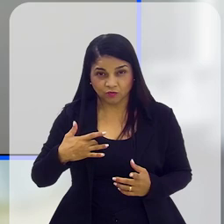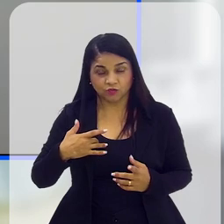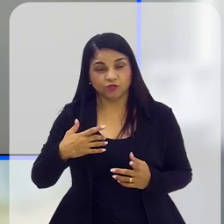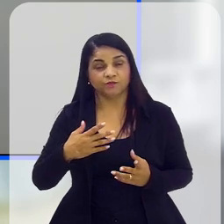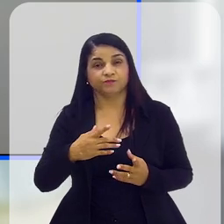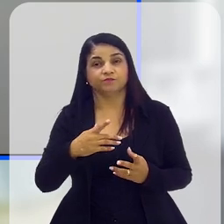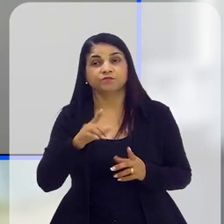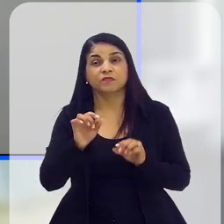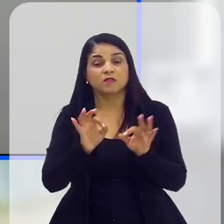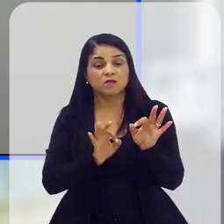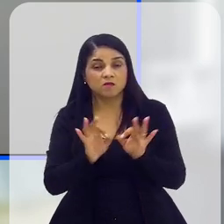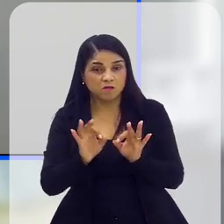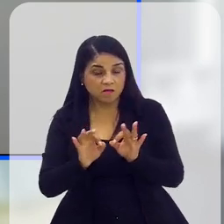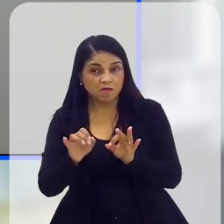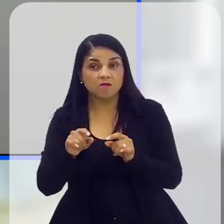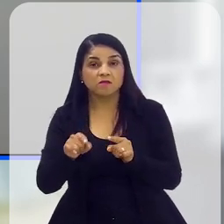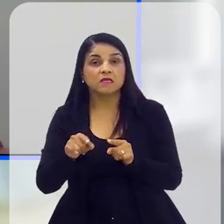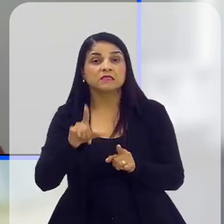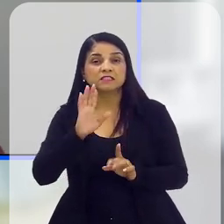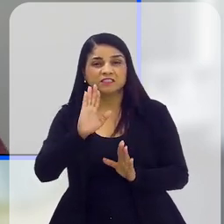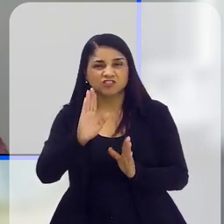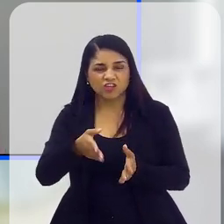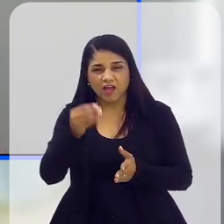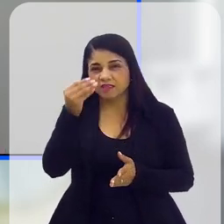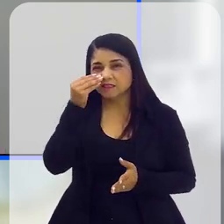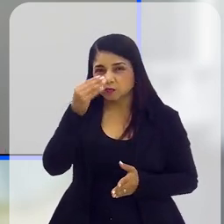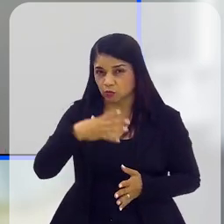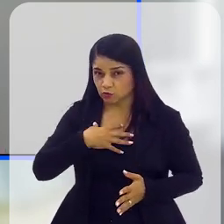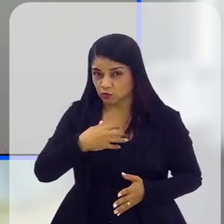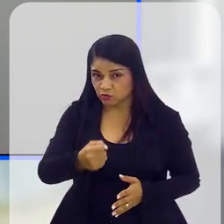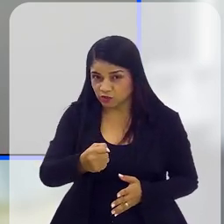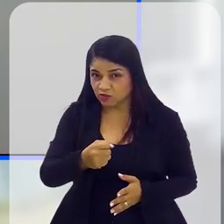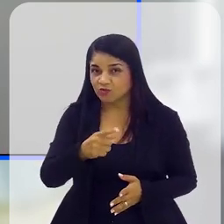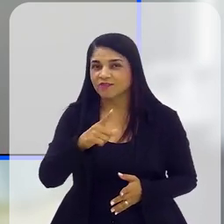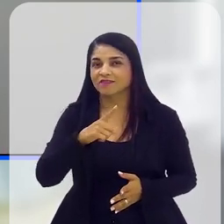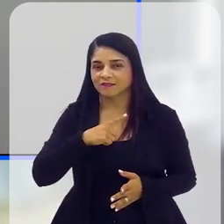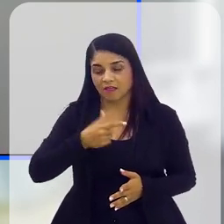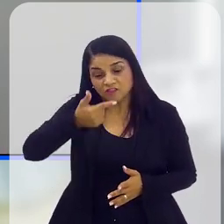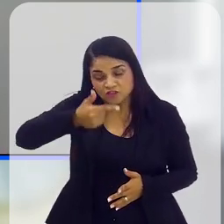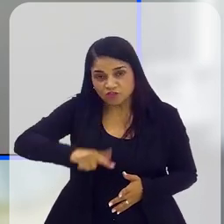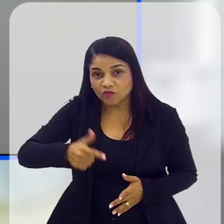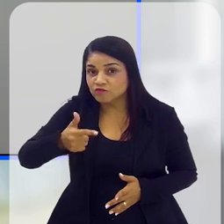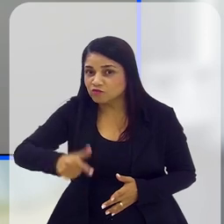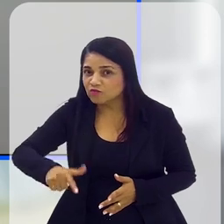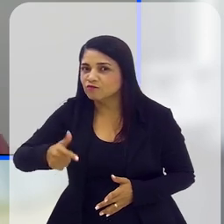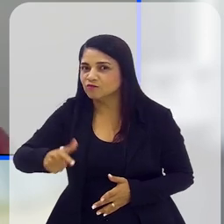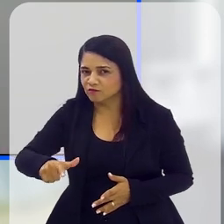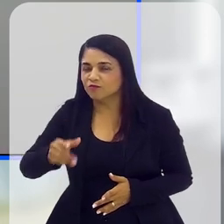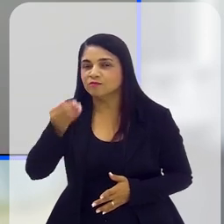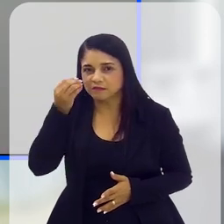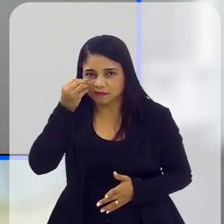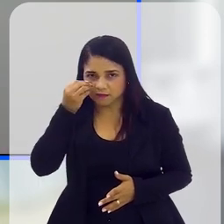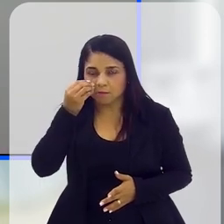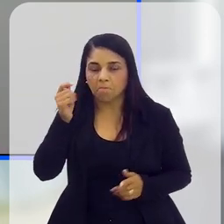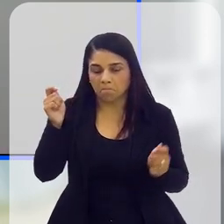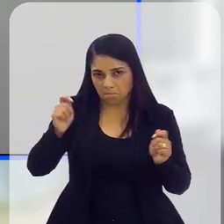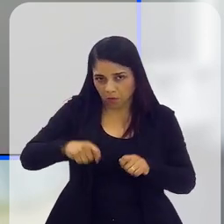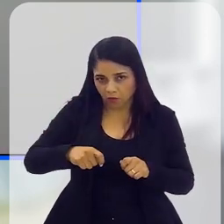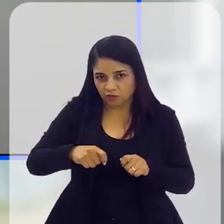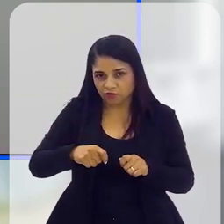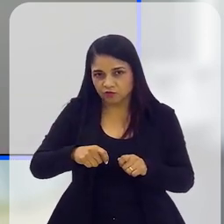Quem já fez uma tentativa de suicídio, tem mais chances, maior probabilidade de fazer um a outro, do que quem nunca fez.